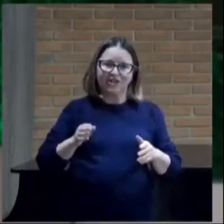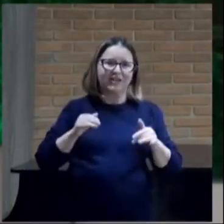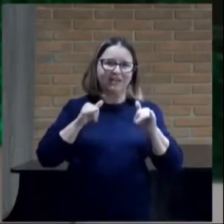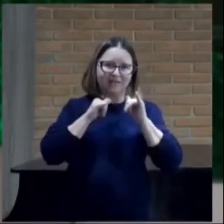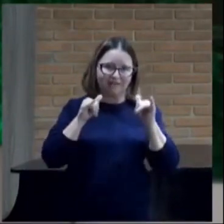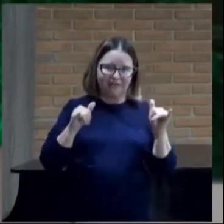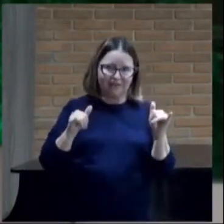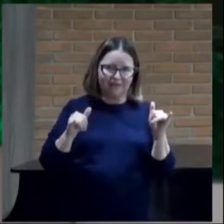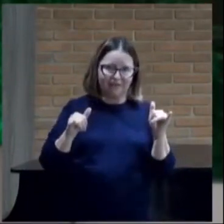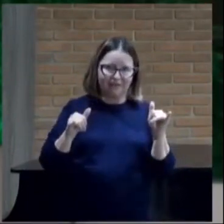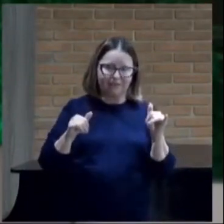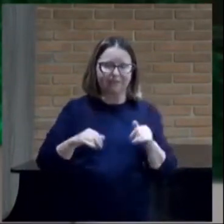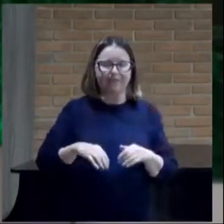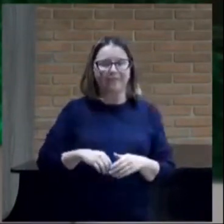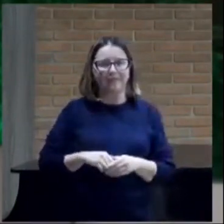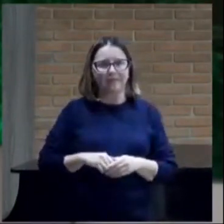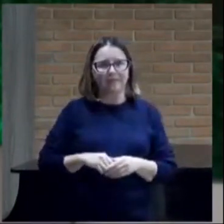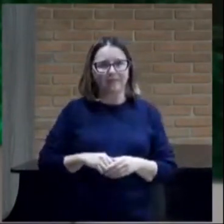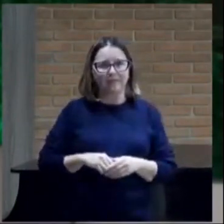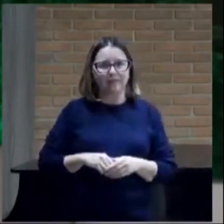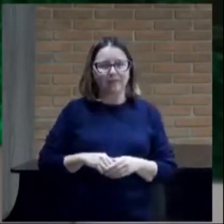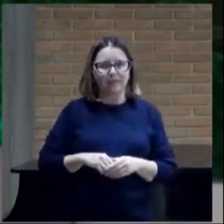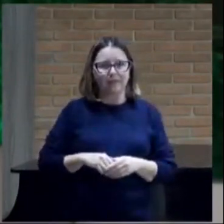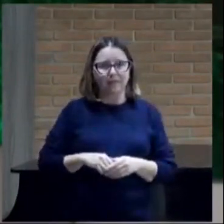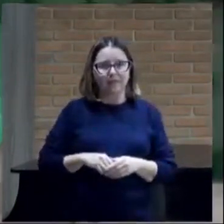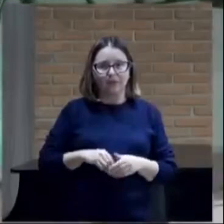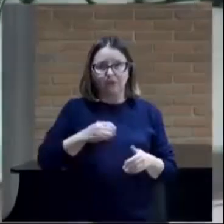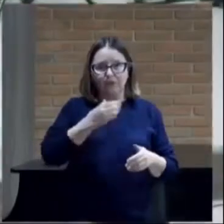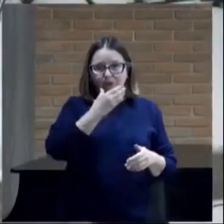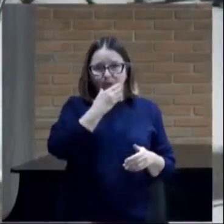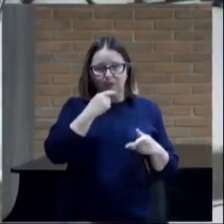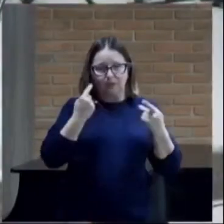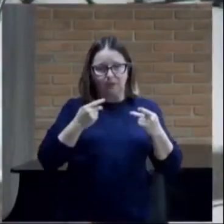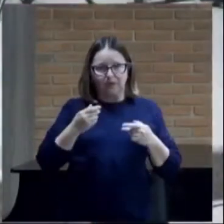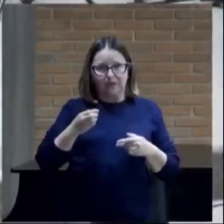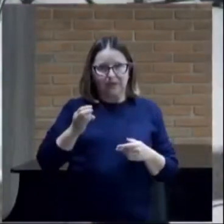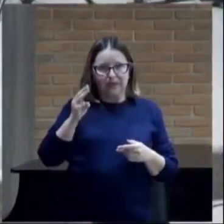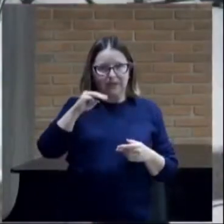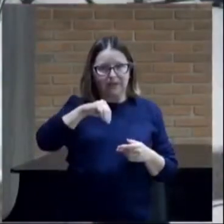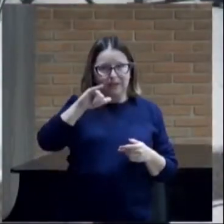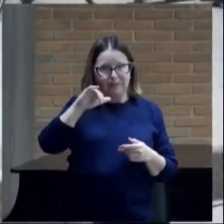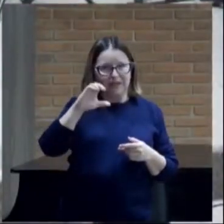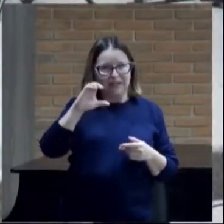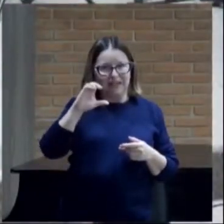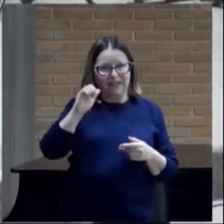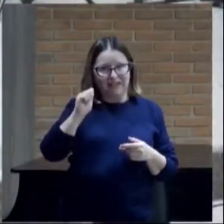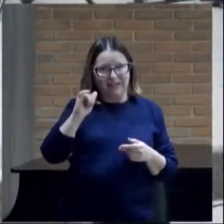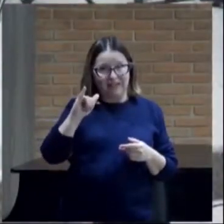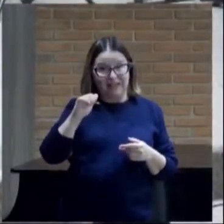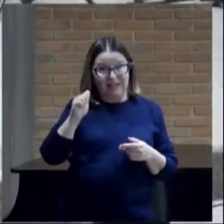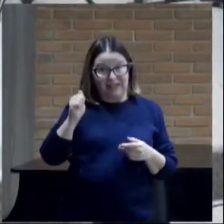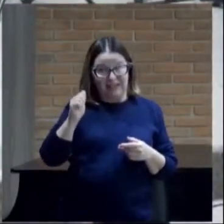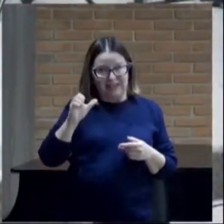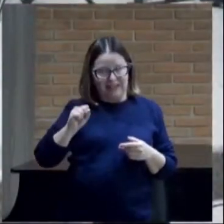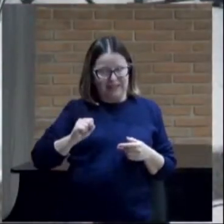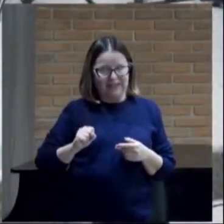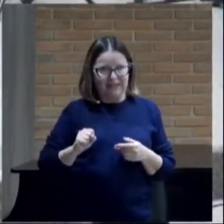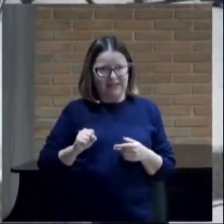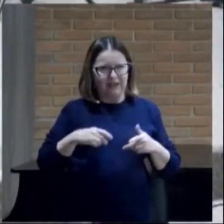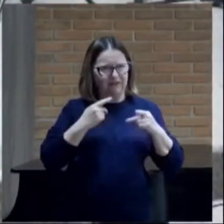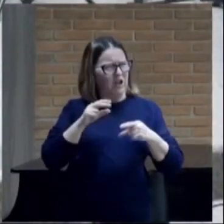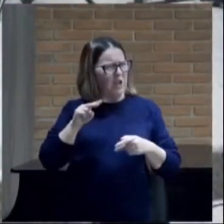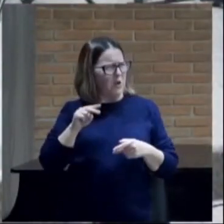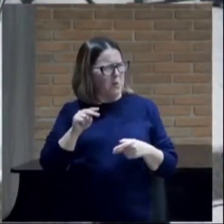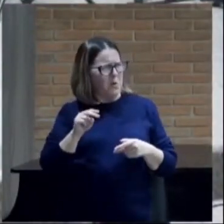Ele está falando o que o sindicato tinha dito. Mas o rei desconfiou.